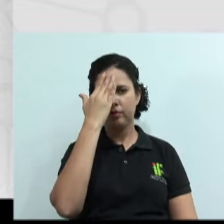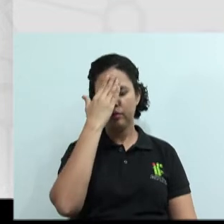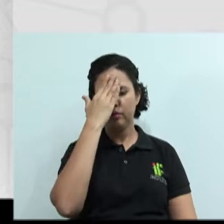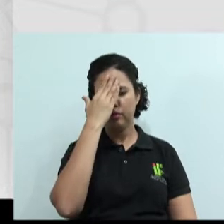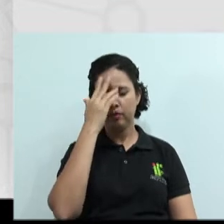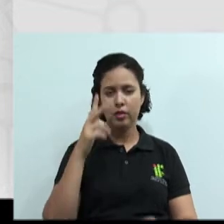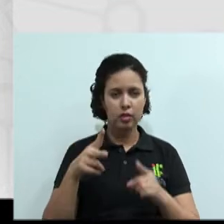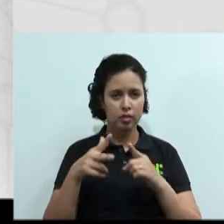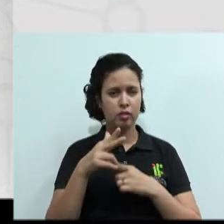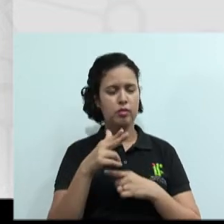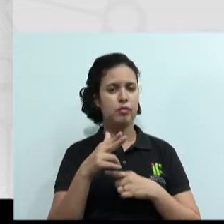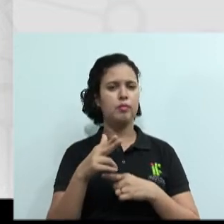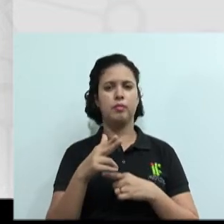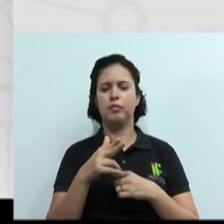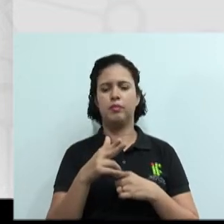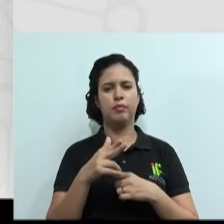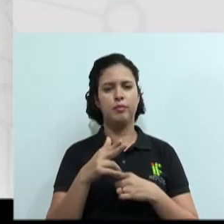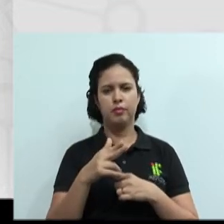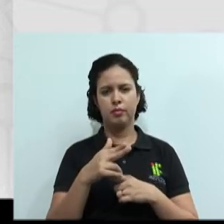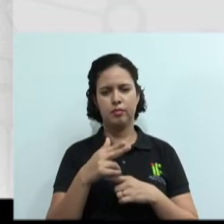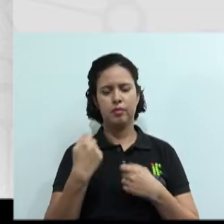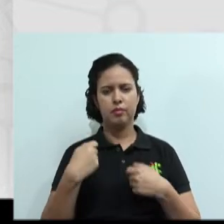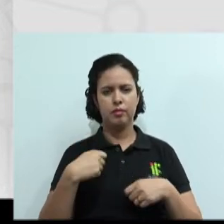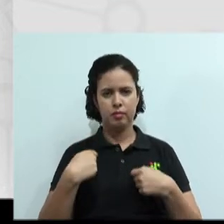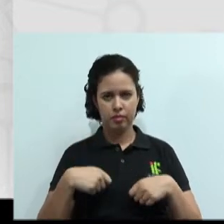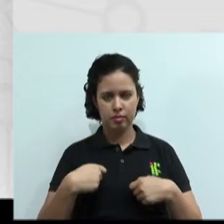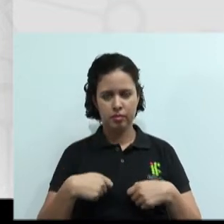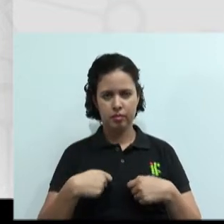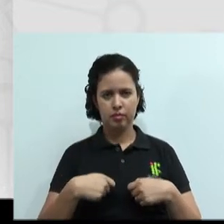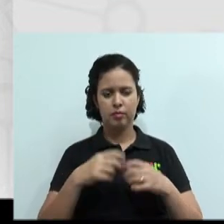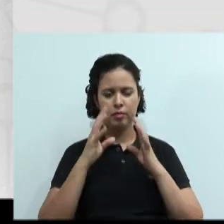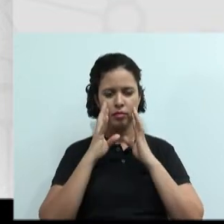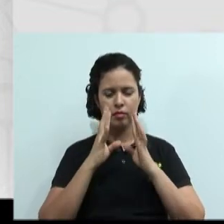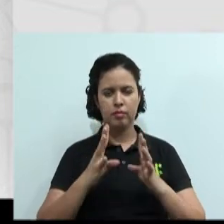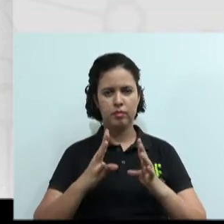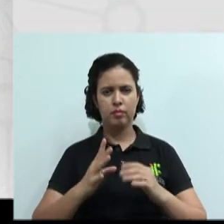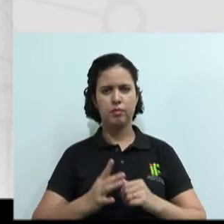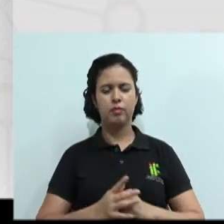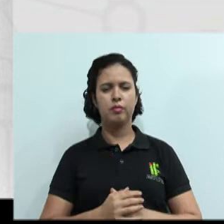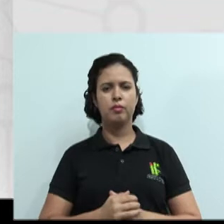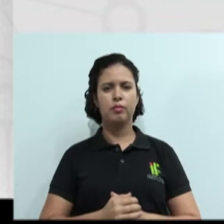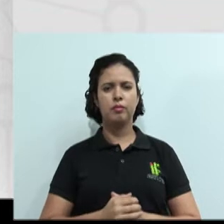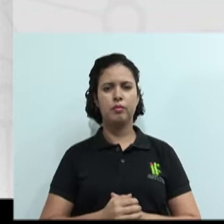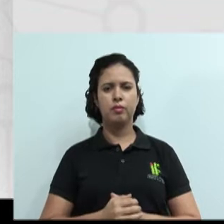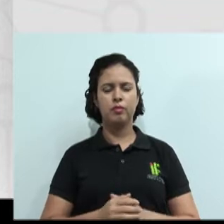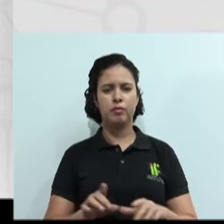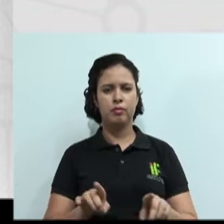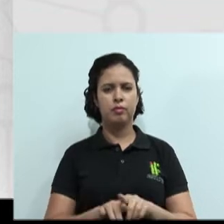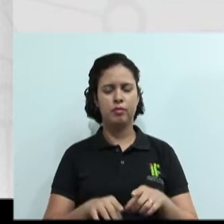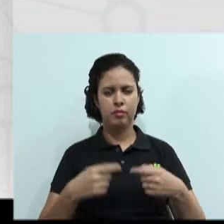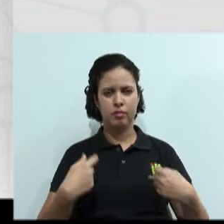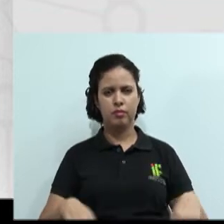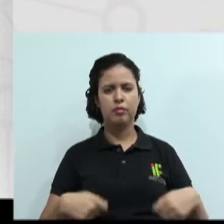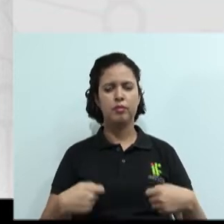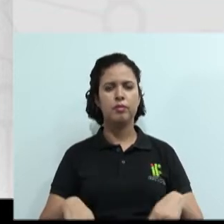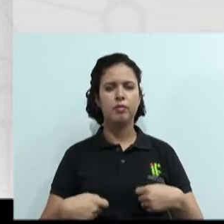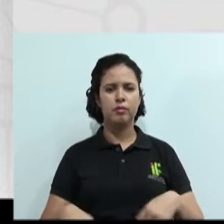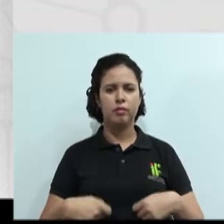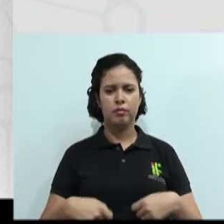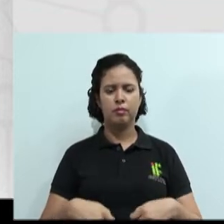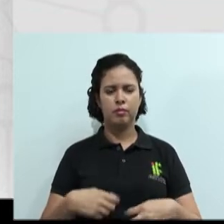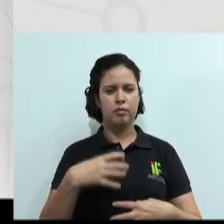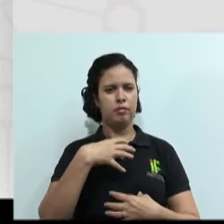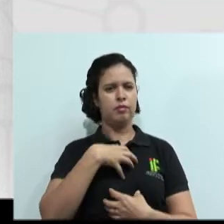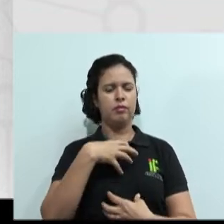interromper quem está ali transmitindo a mensagem. Então, na hora de negociar, também é necessário passar confiança e